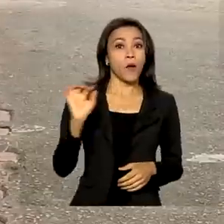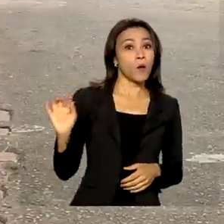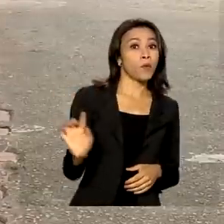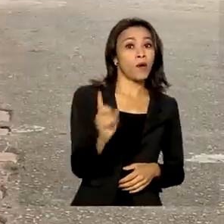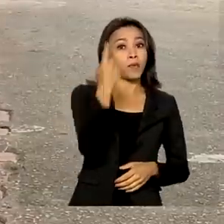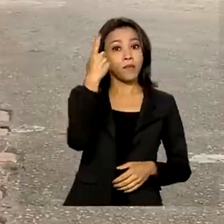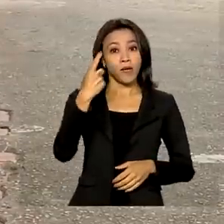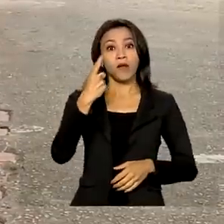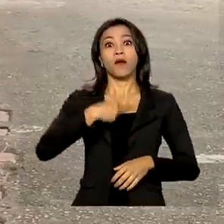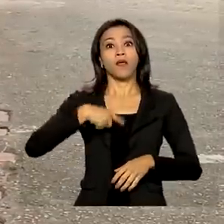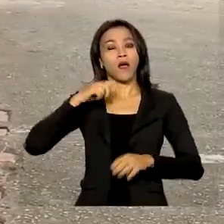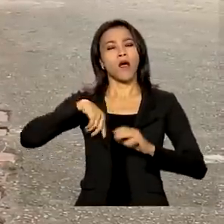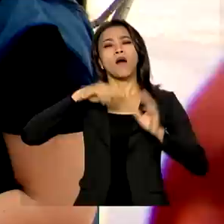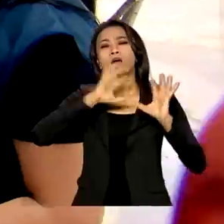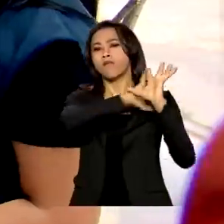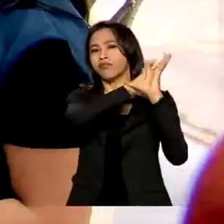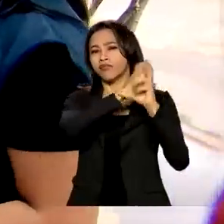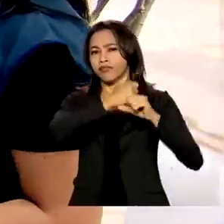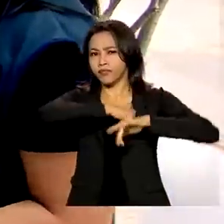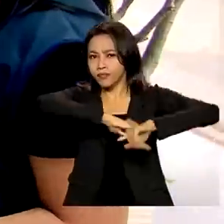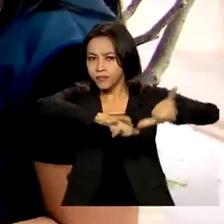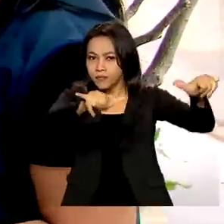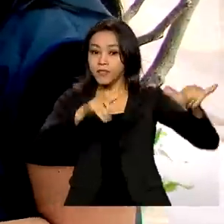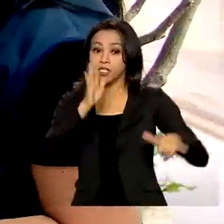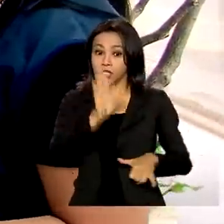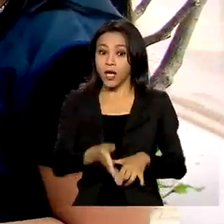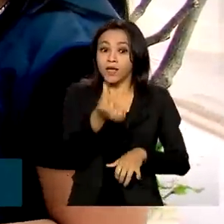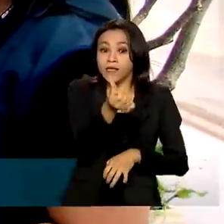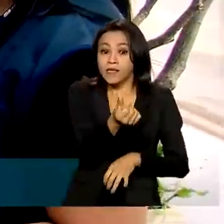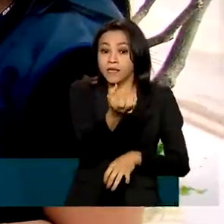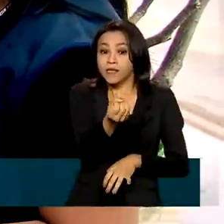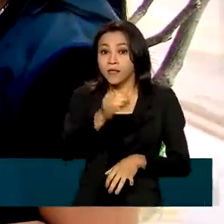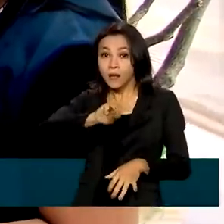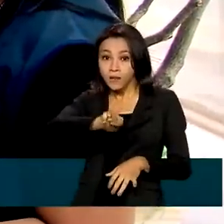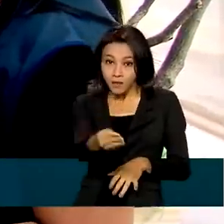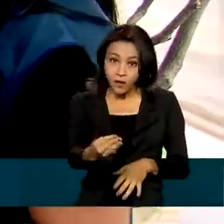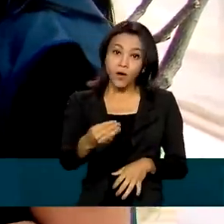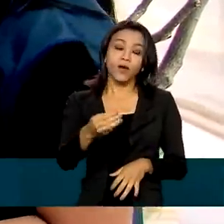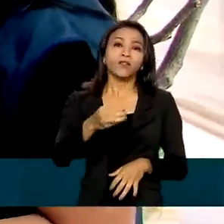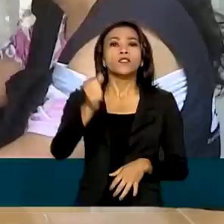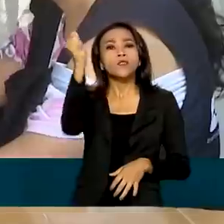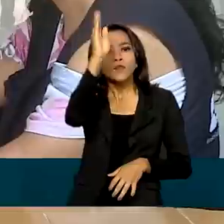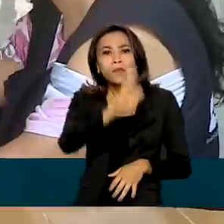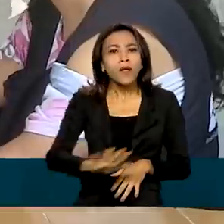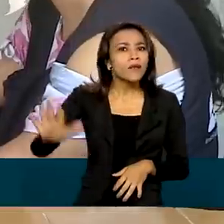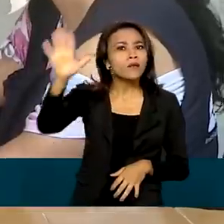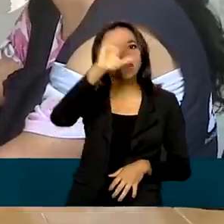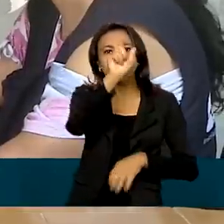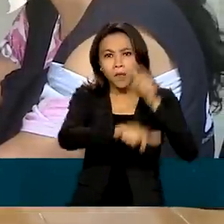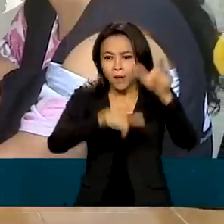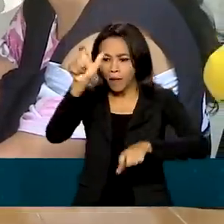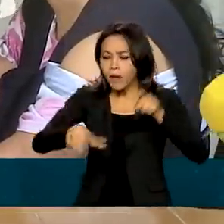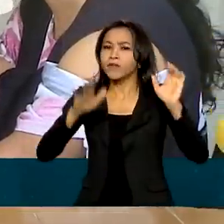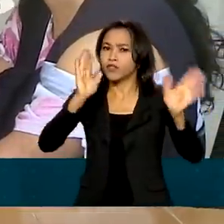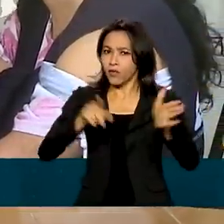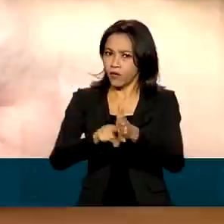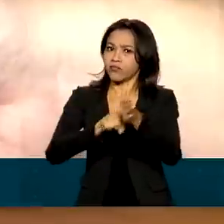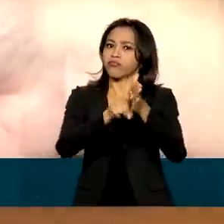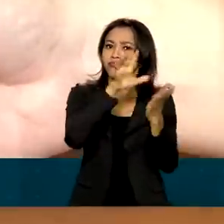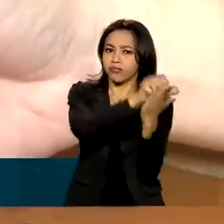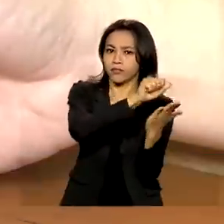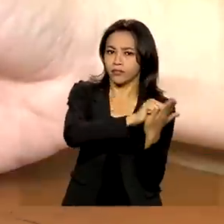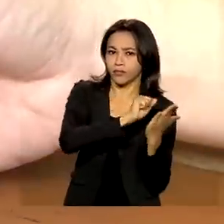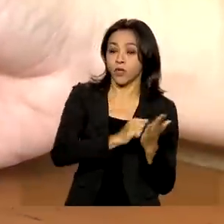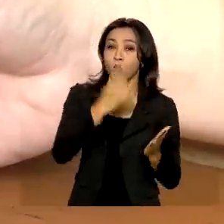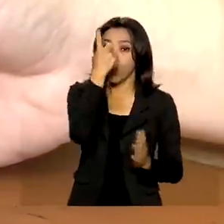pelo IBGE revelou que quase 60 milhões de pessoas em todo o Brasil já foram recenseadas. Em menos de um mês de